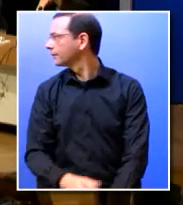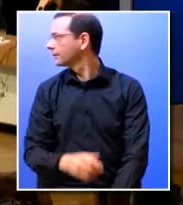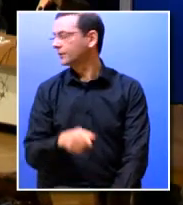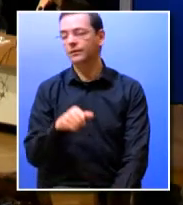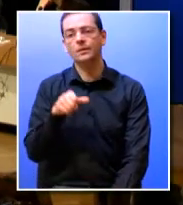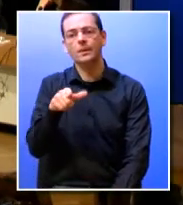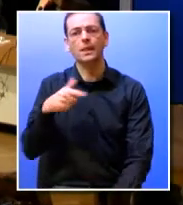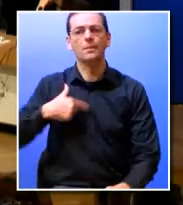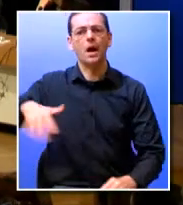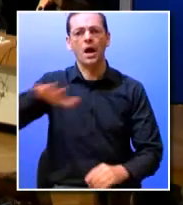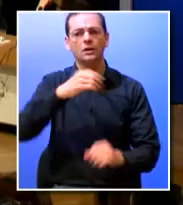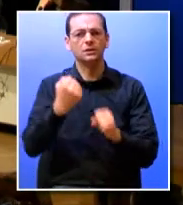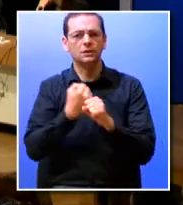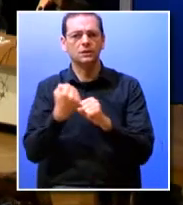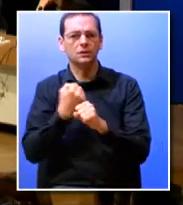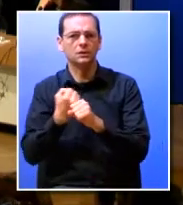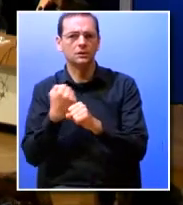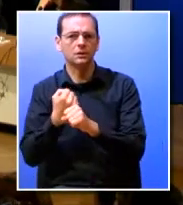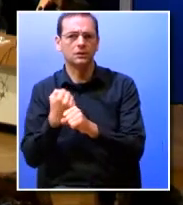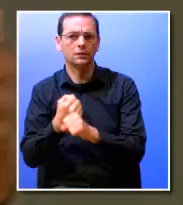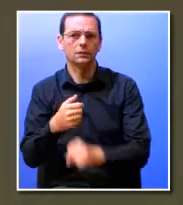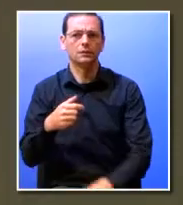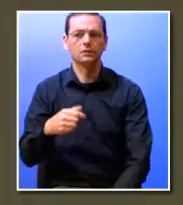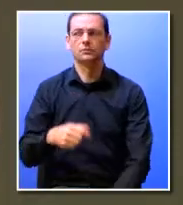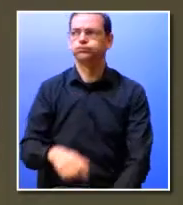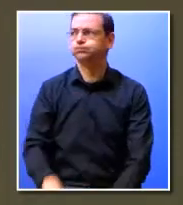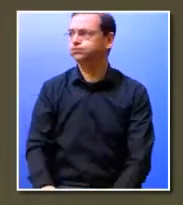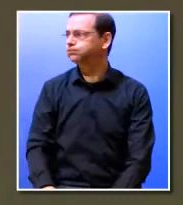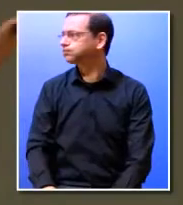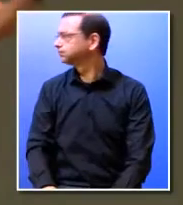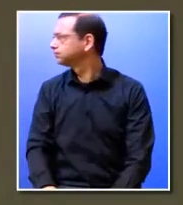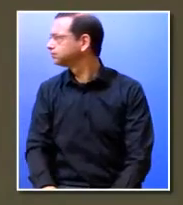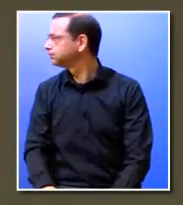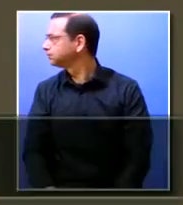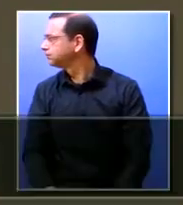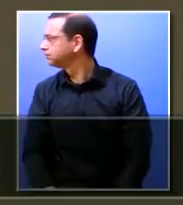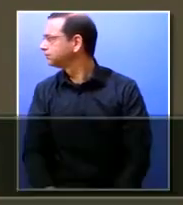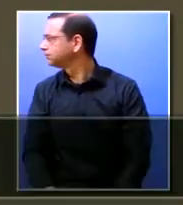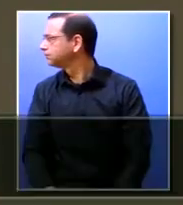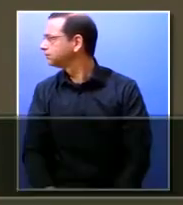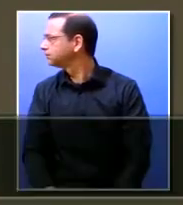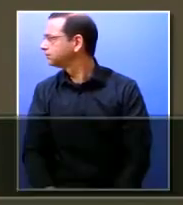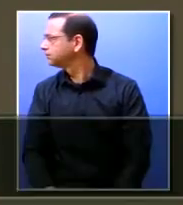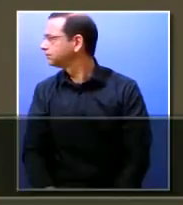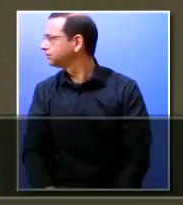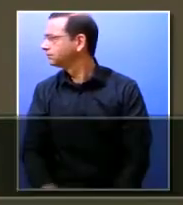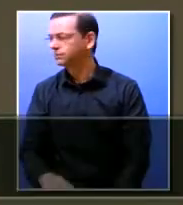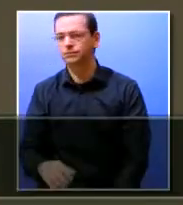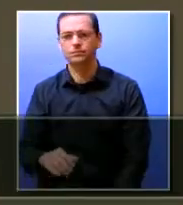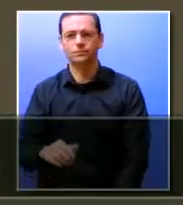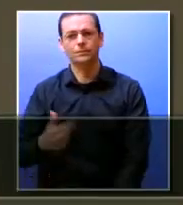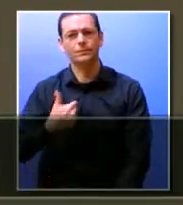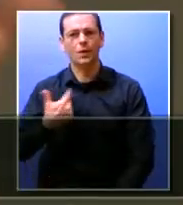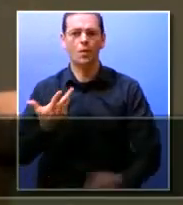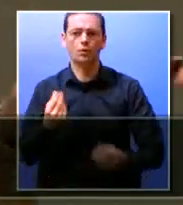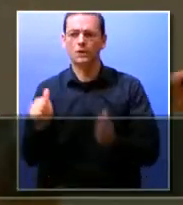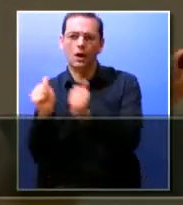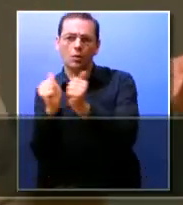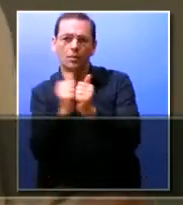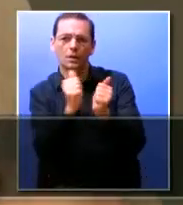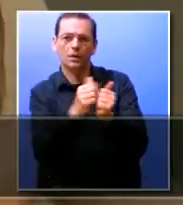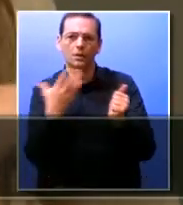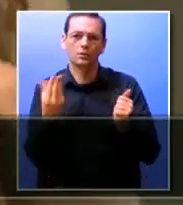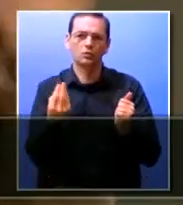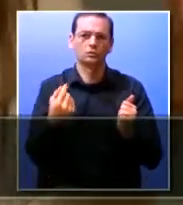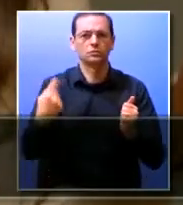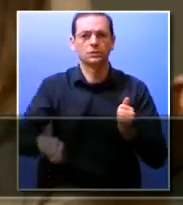tenho trabalhado sempre em RH inicialmente numa headhunting portanto numa headhunter company e portanto fiz muito recrutamento depois passei para uma empresa de consultoria de